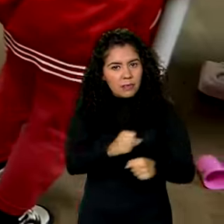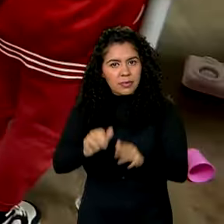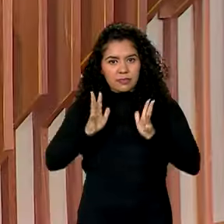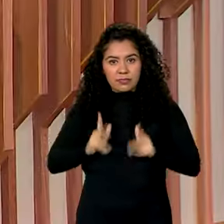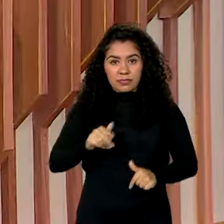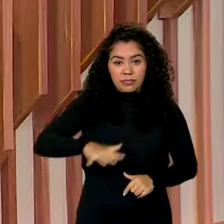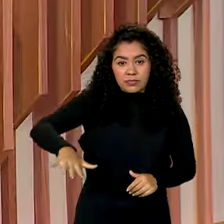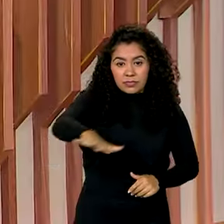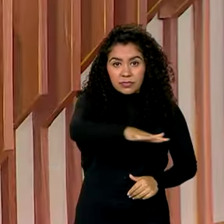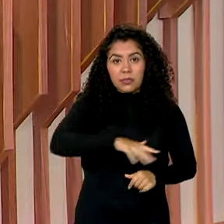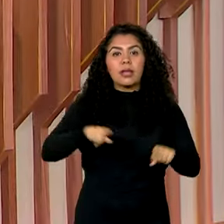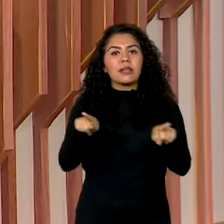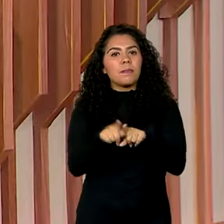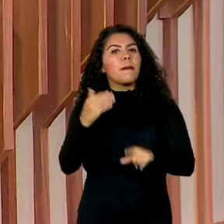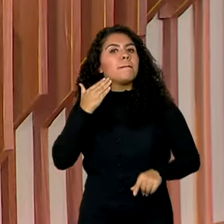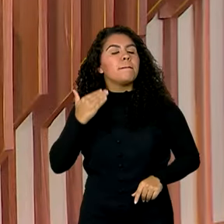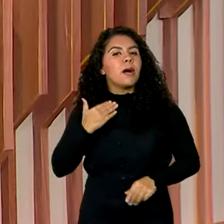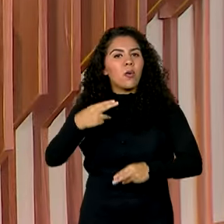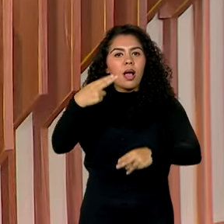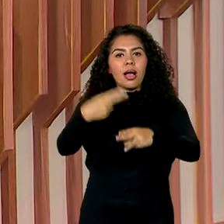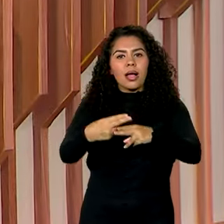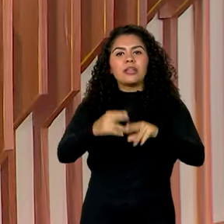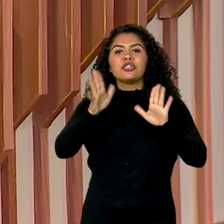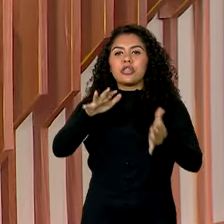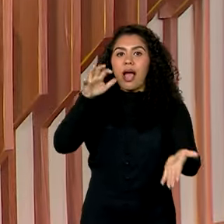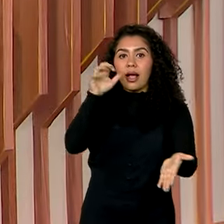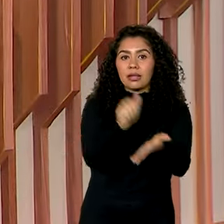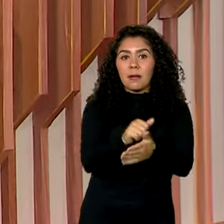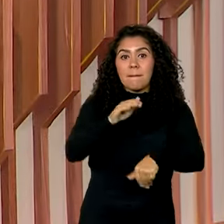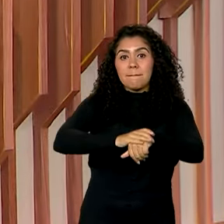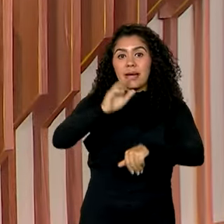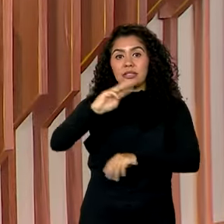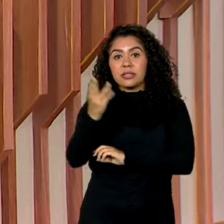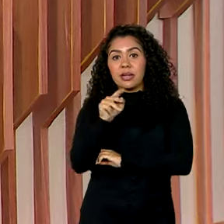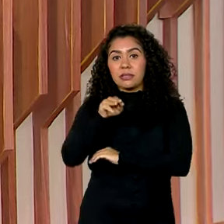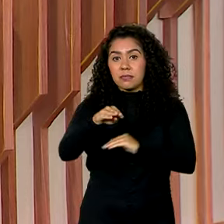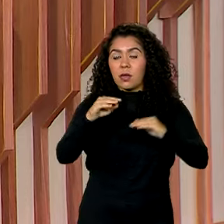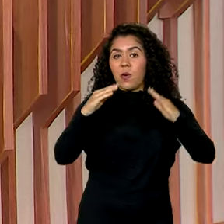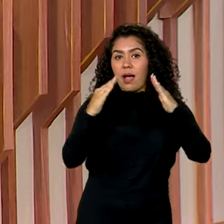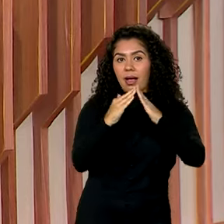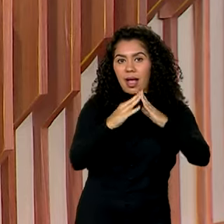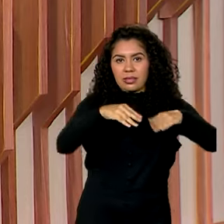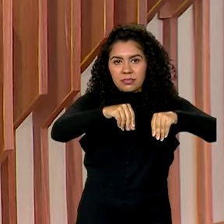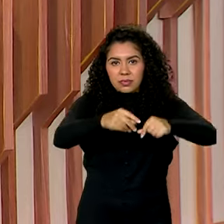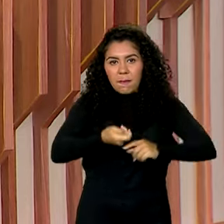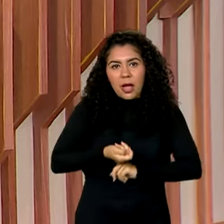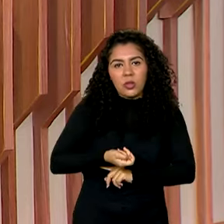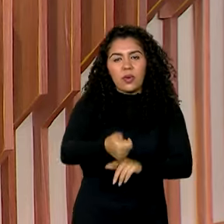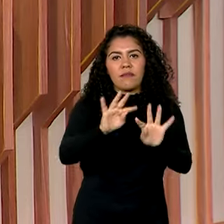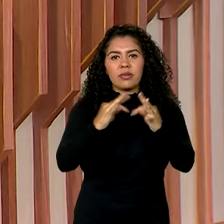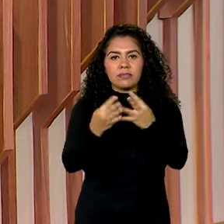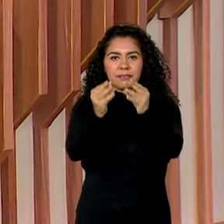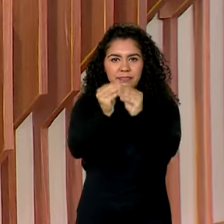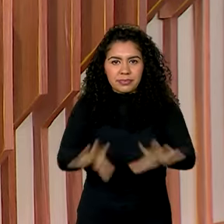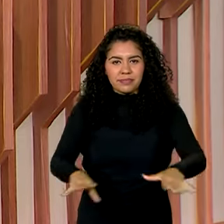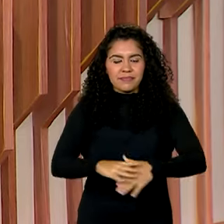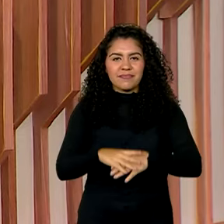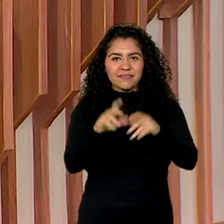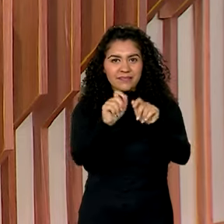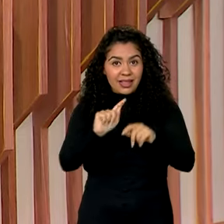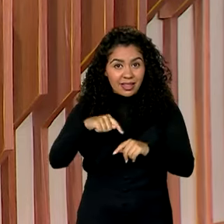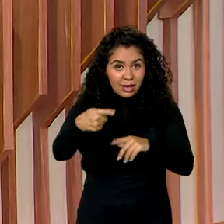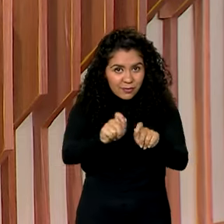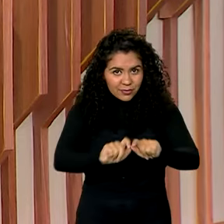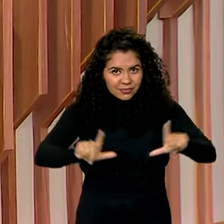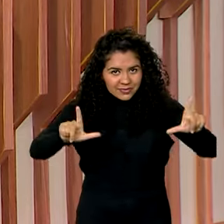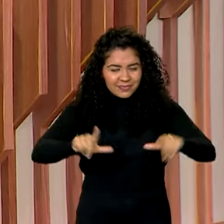espaços. E a Caixa já cadastrou mais de 3 mil imóveis prontos para doação às famílias afetadas. A gente volta